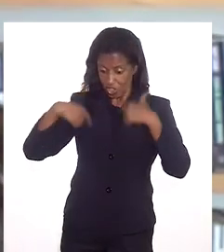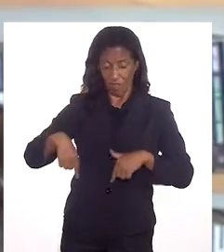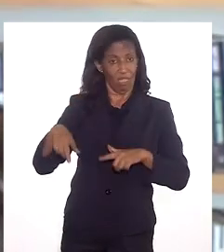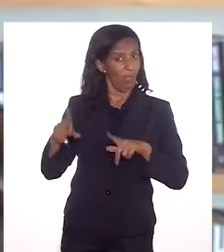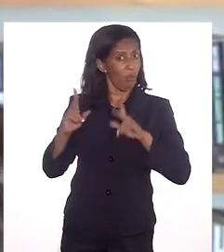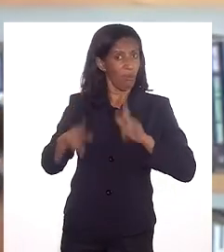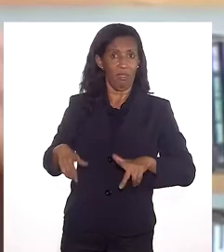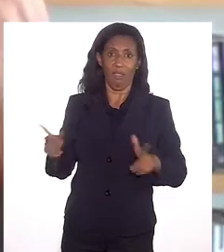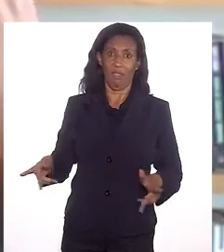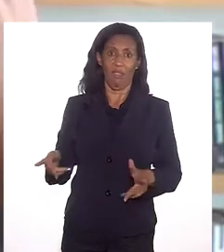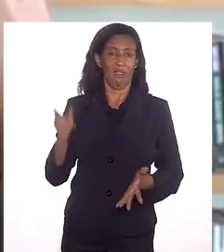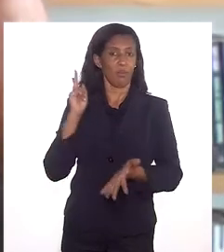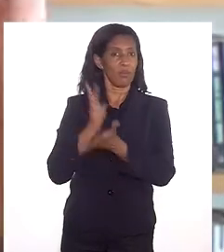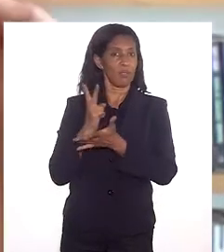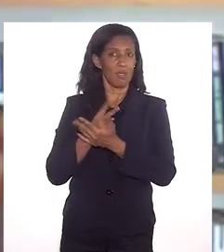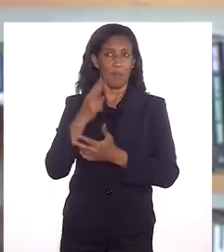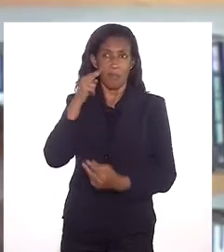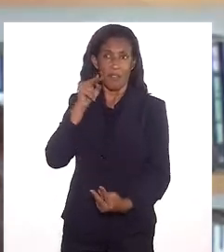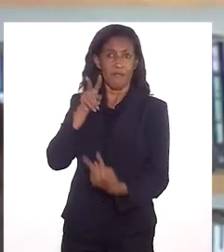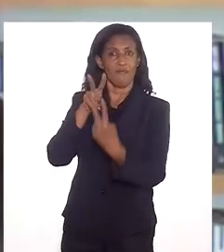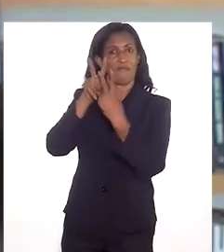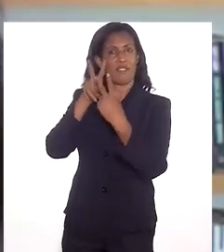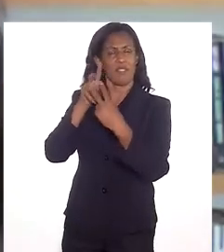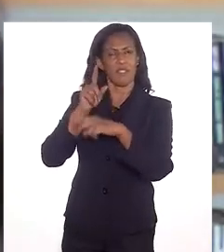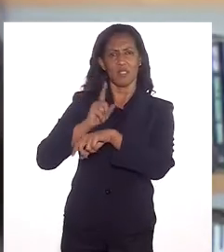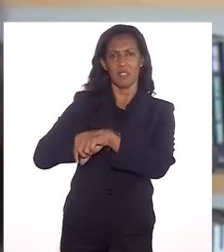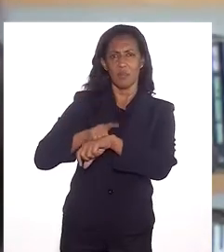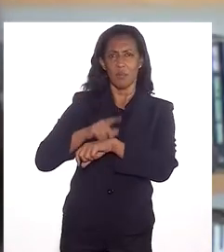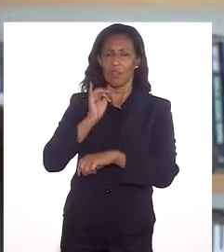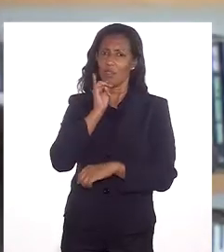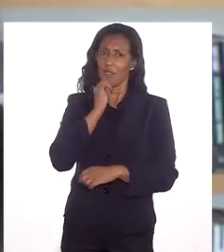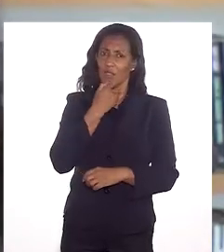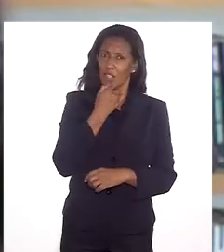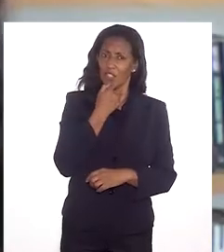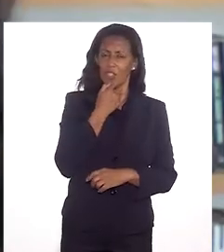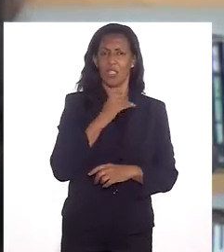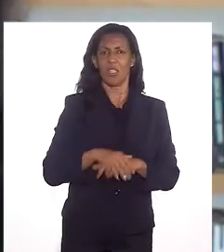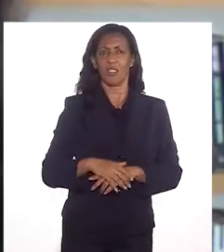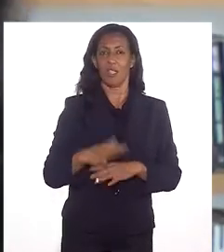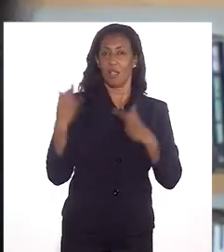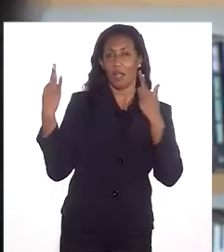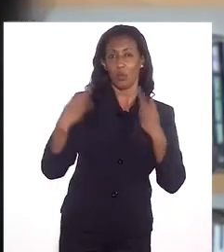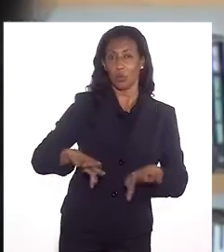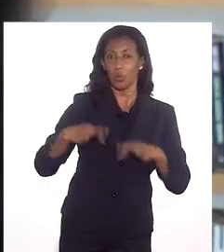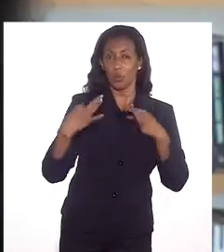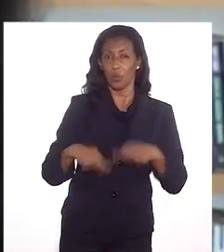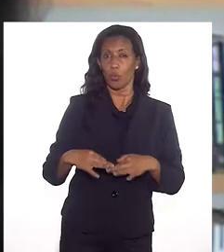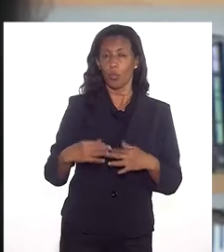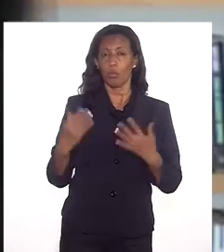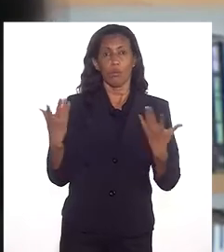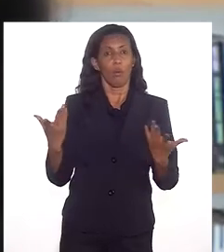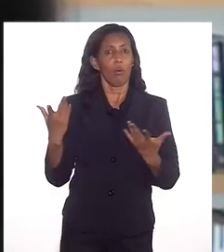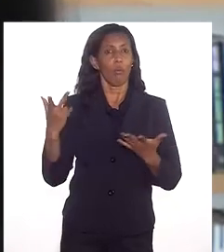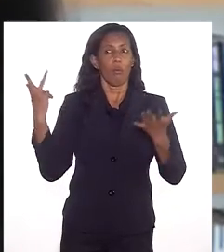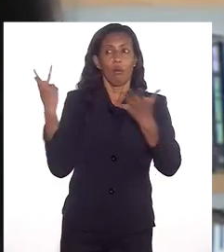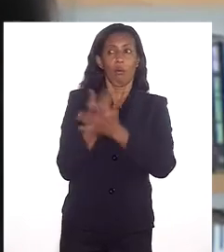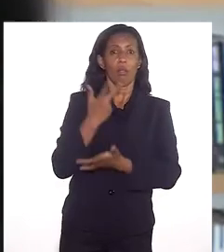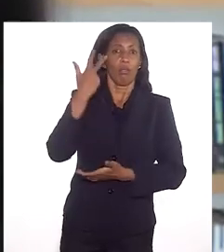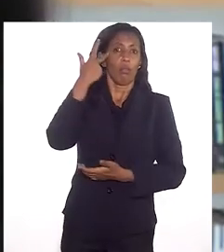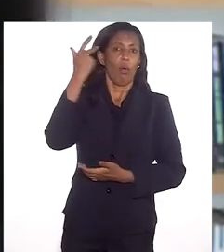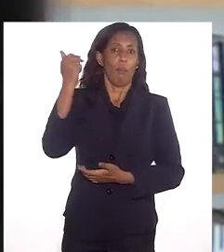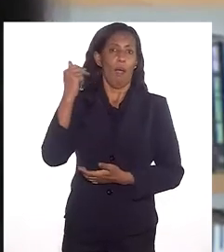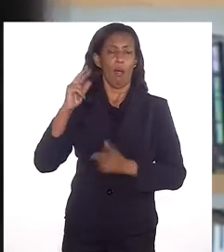tamanho que é. Então, eu sempre enxerguei esse momento da tristeza, esse momento da dor, como fatos